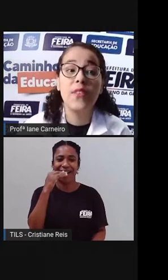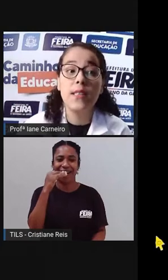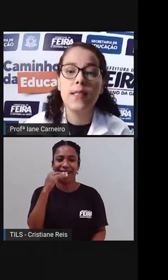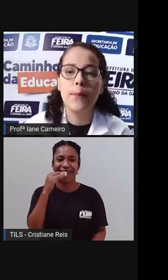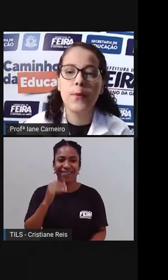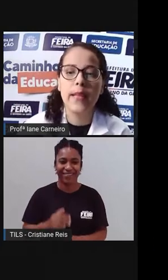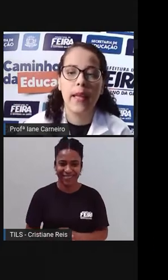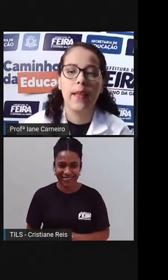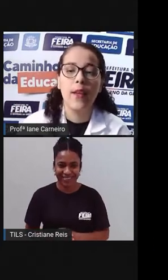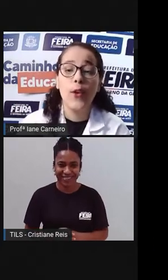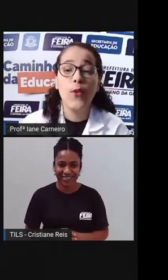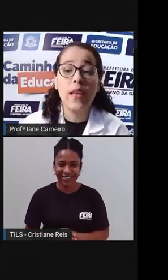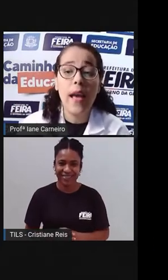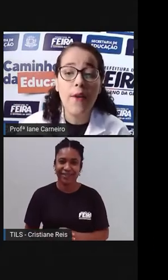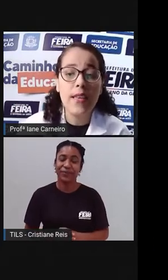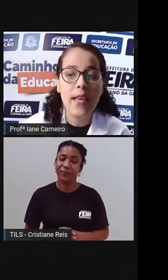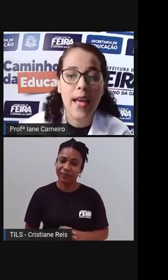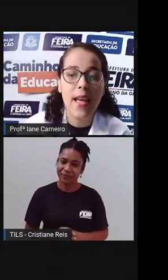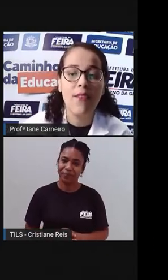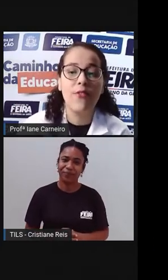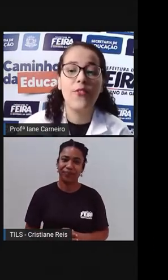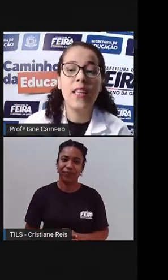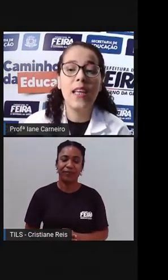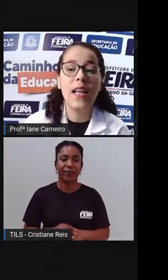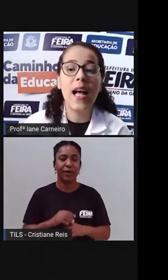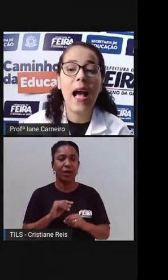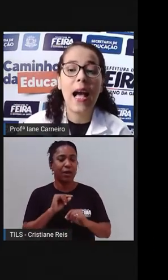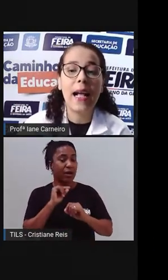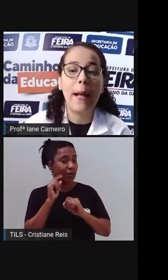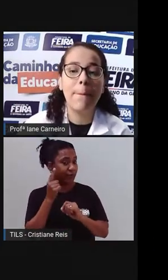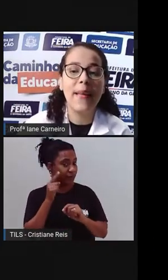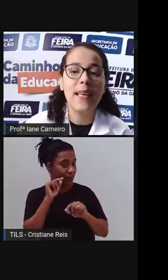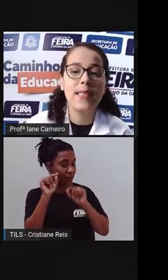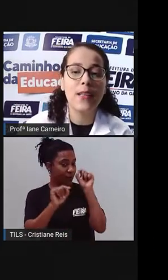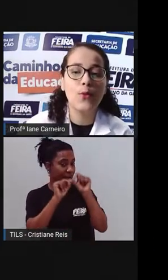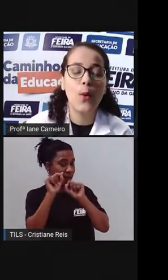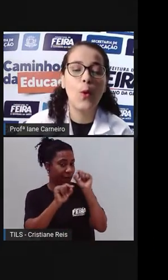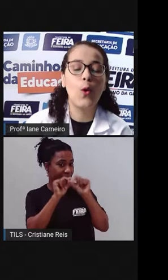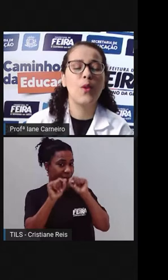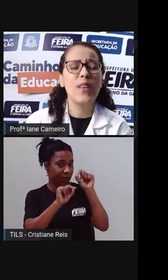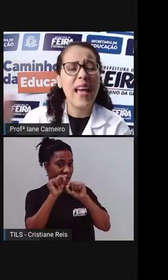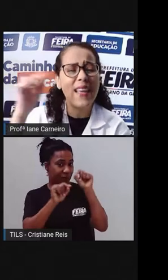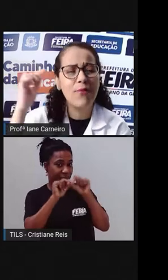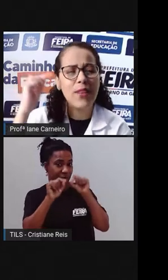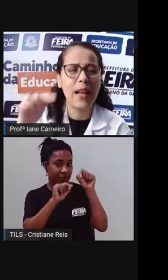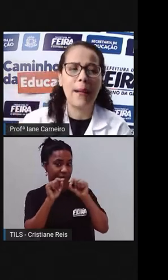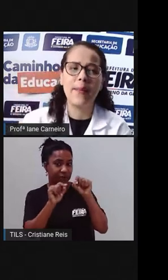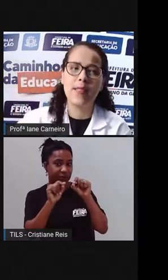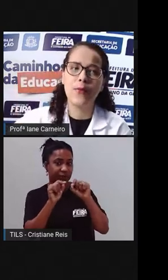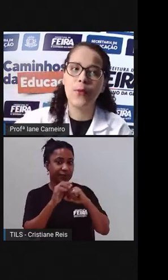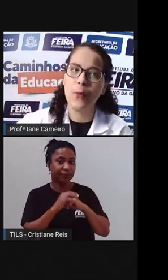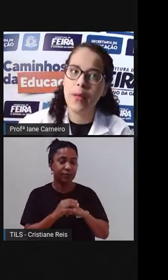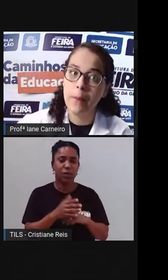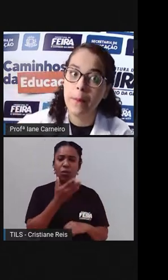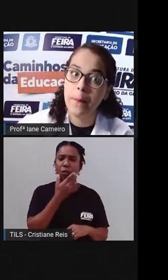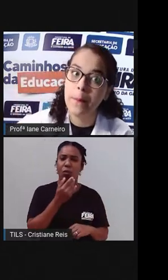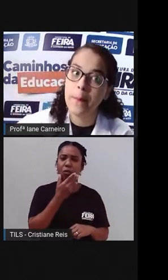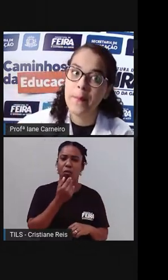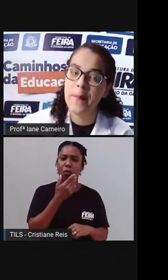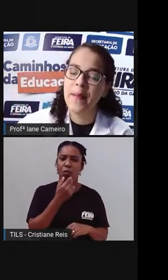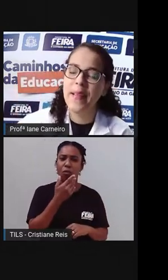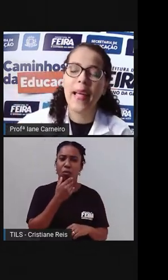Adivinha se puder. O que é o que é? Vira a cabeça do homem. O que é que vira a cabeça do homem?